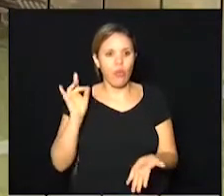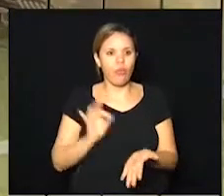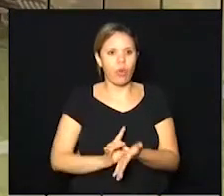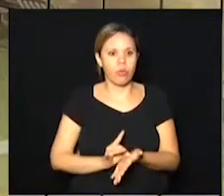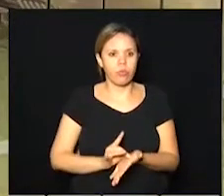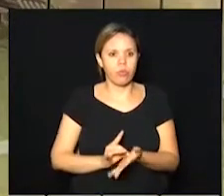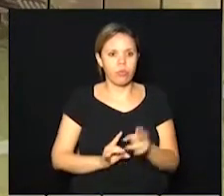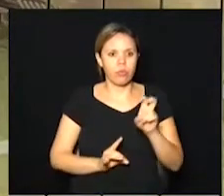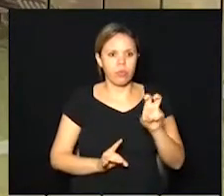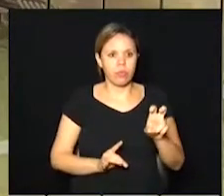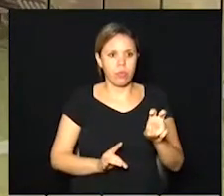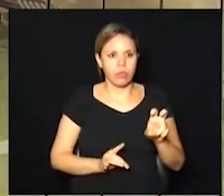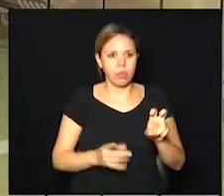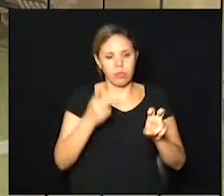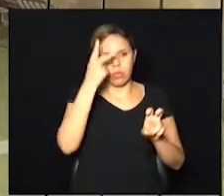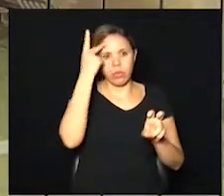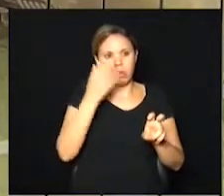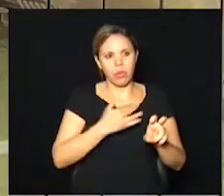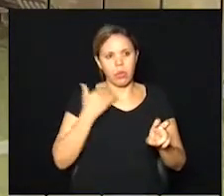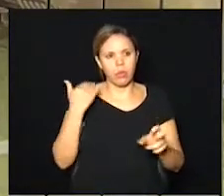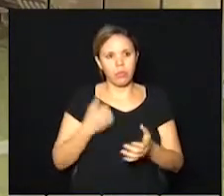cinco mortes.